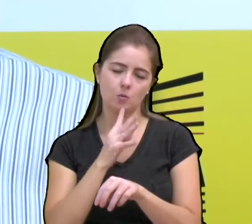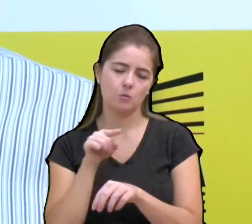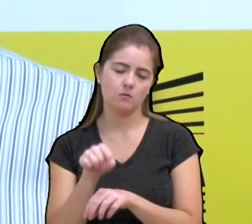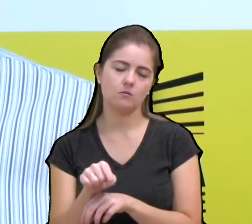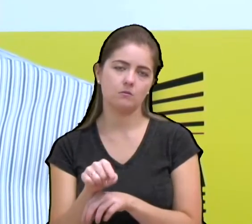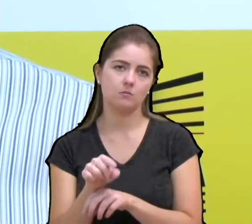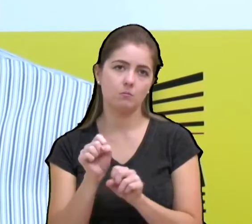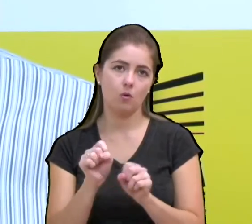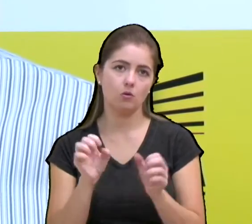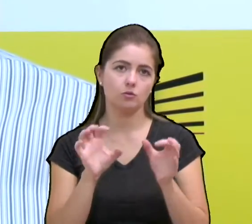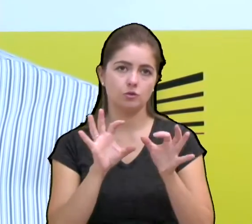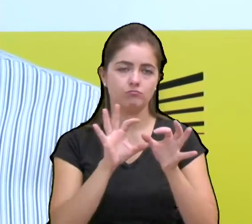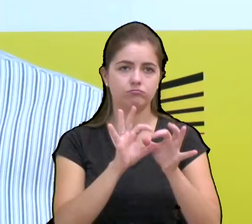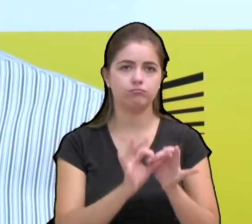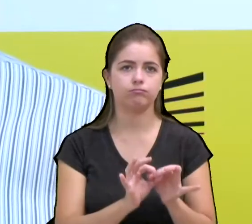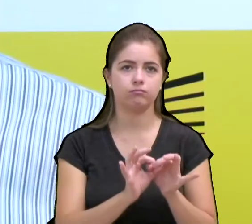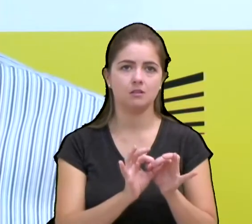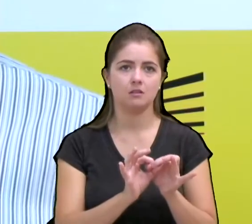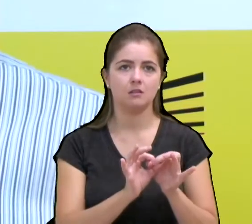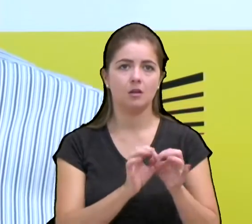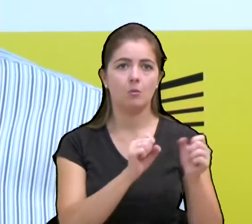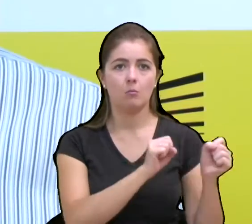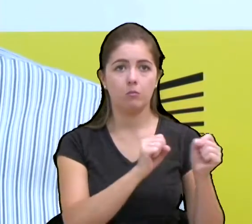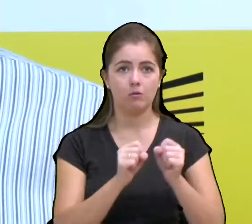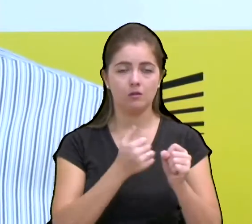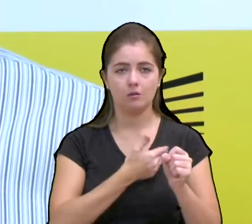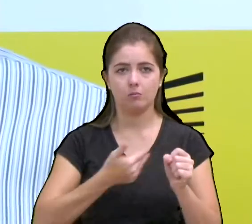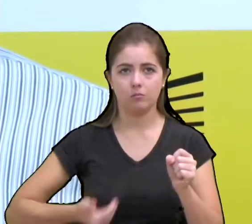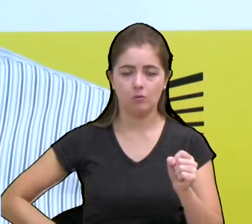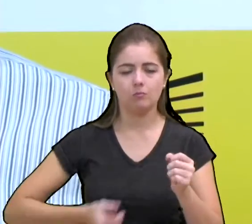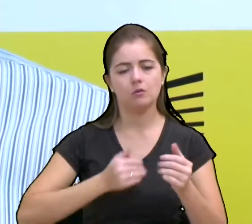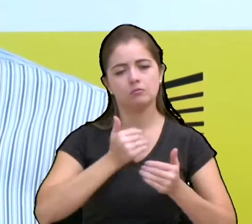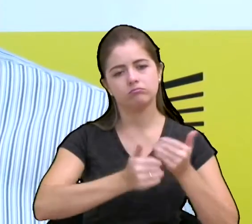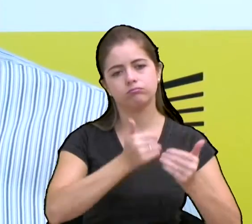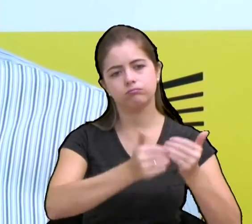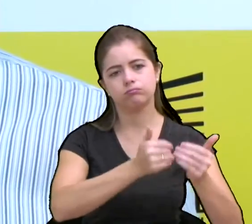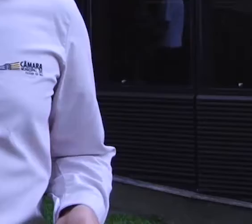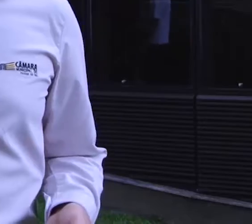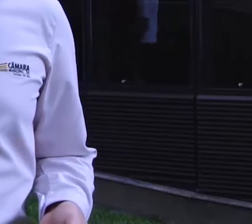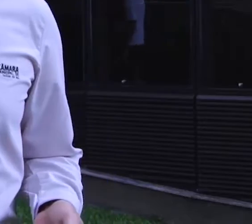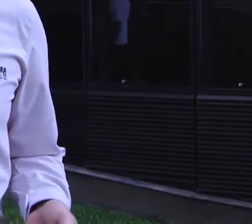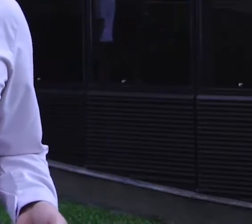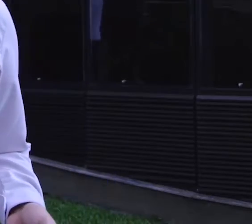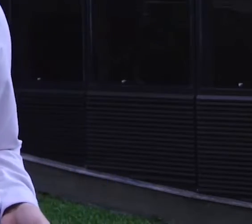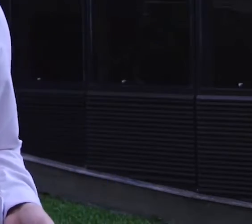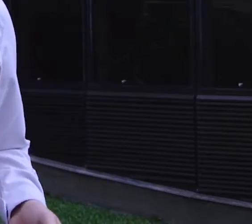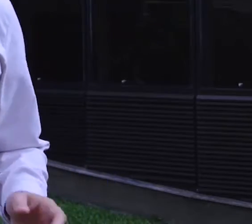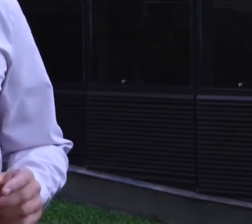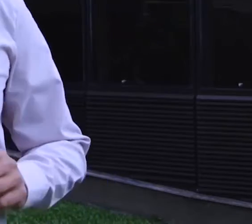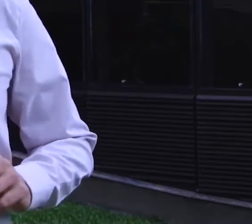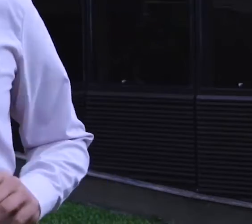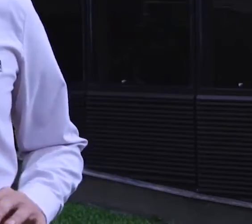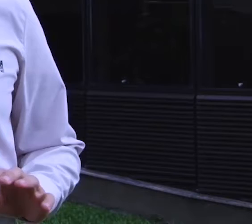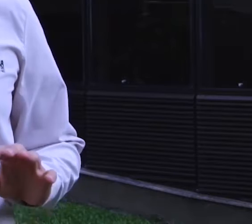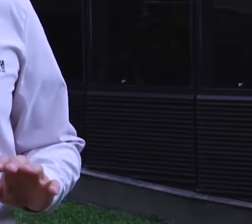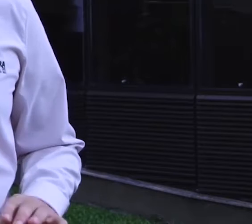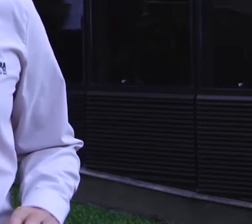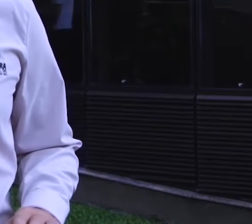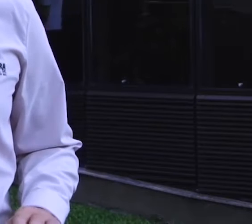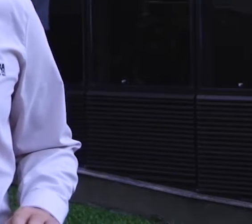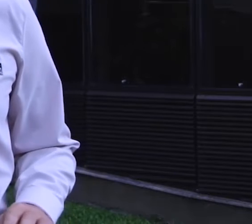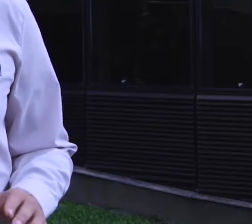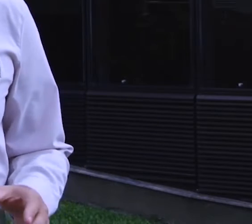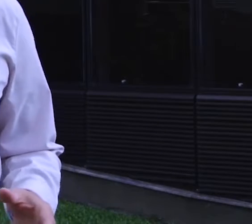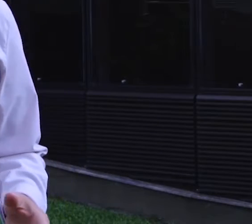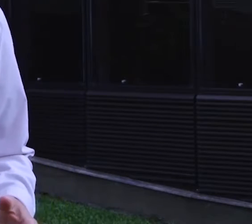público, junto com nós, enfim, levar adiante para que ali na frente se consiga fazer essa obra. E o vereador Renato Oliveira, do